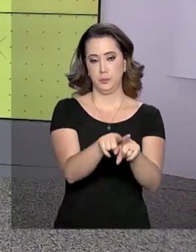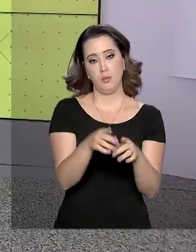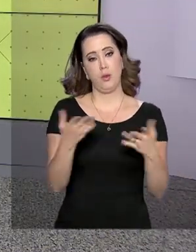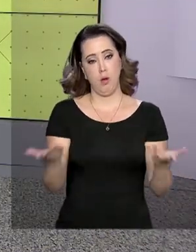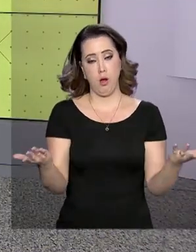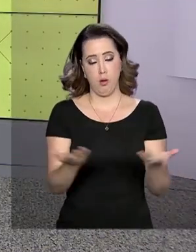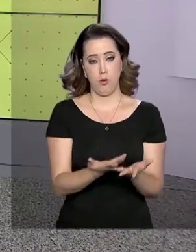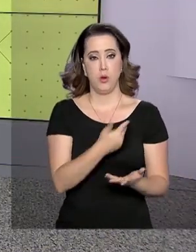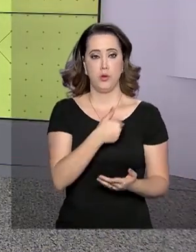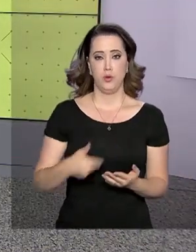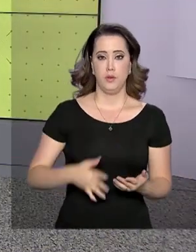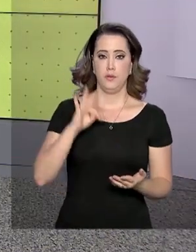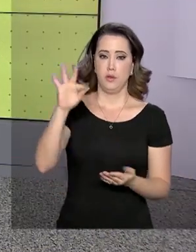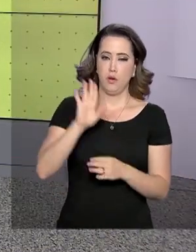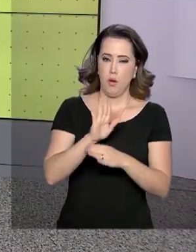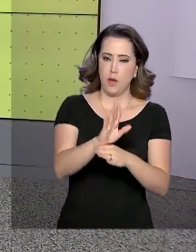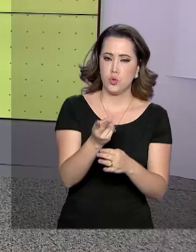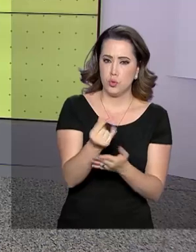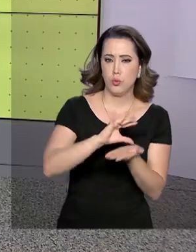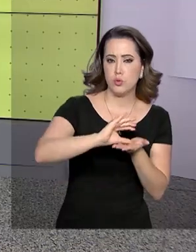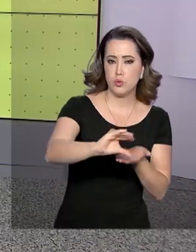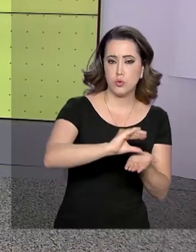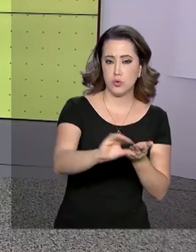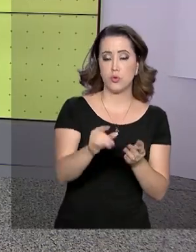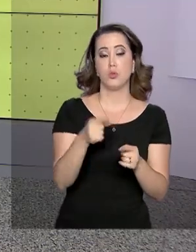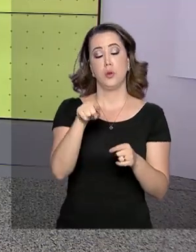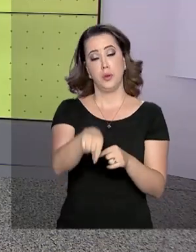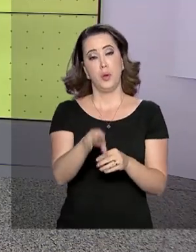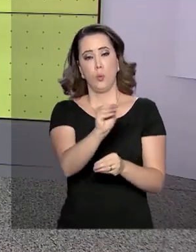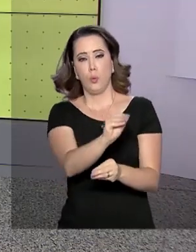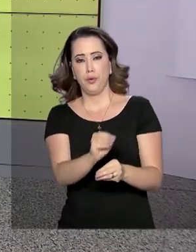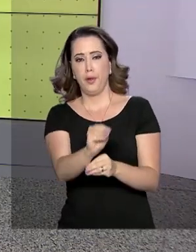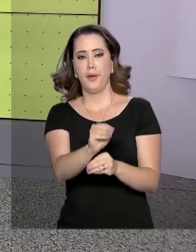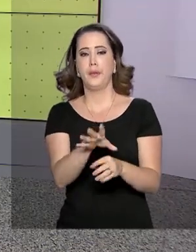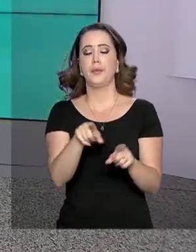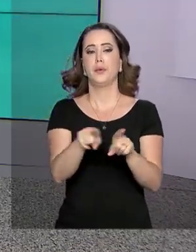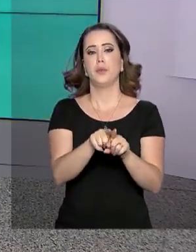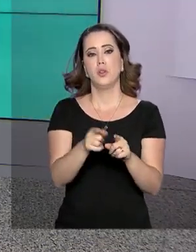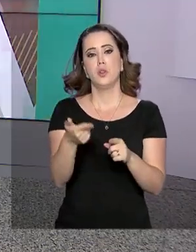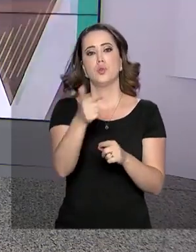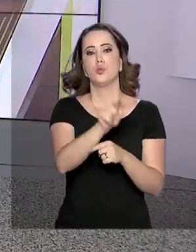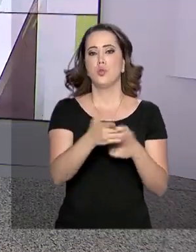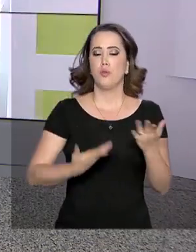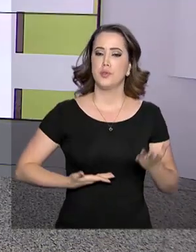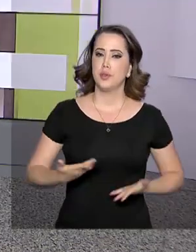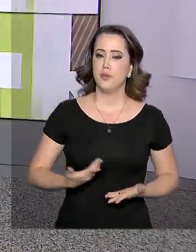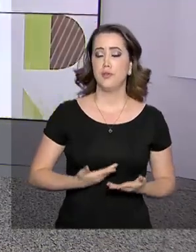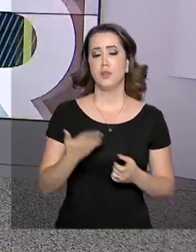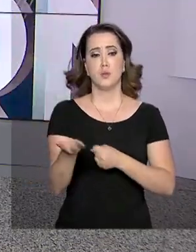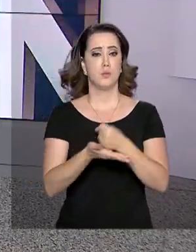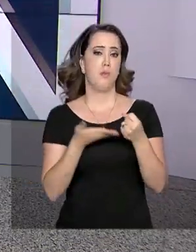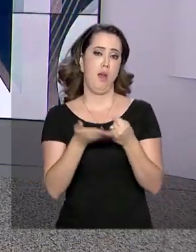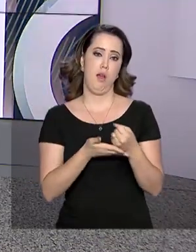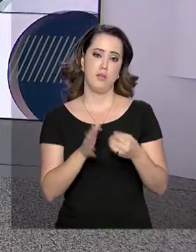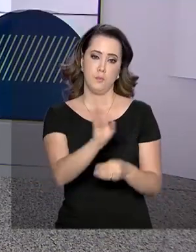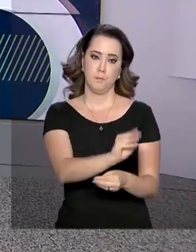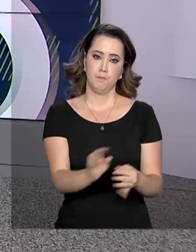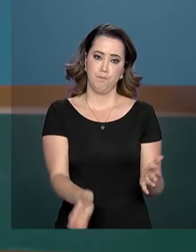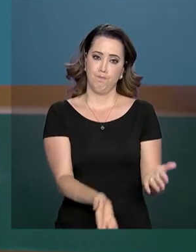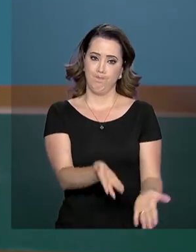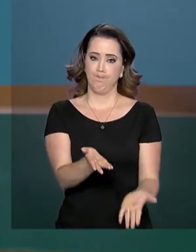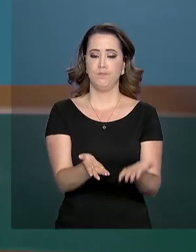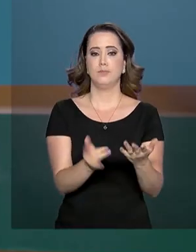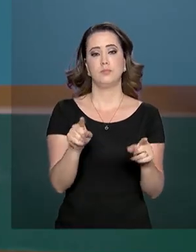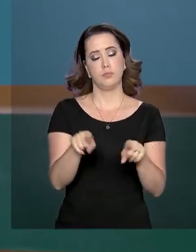federais para ações de resposta ao desastre, como socorro, assistência e restabelecimento dos serviços essenciais.